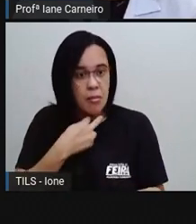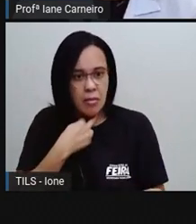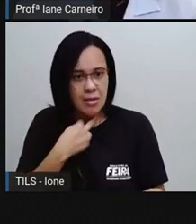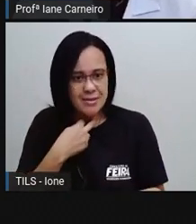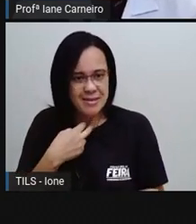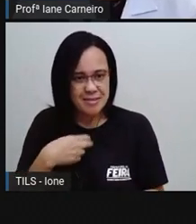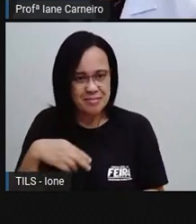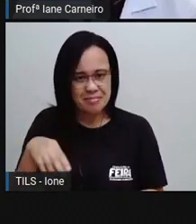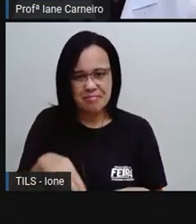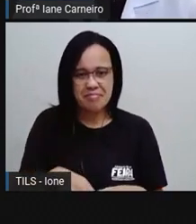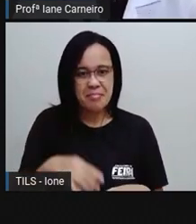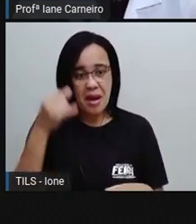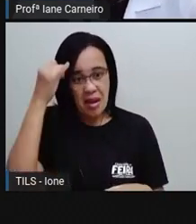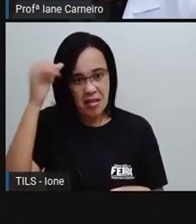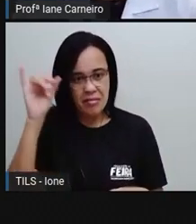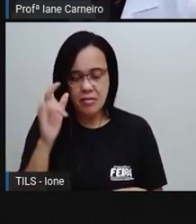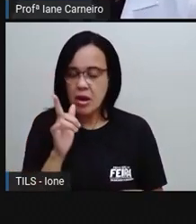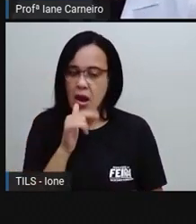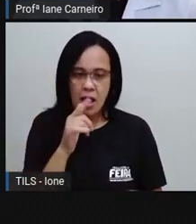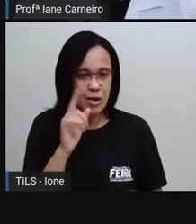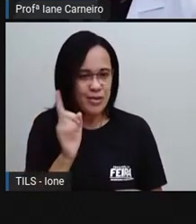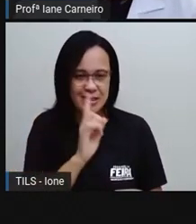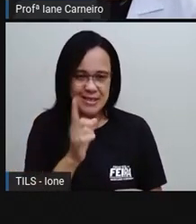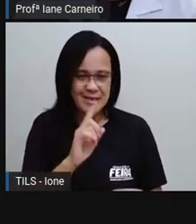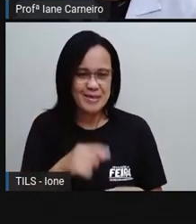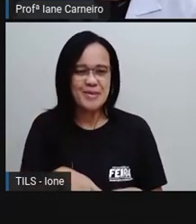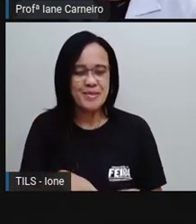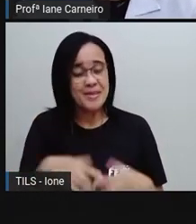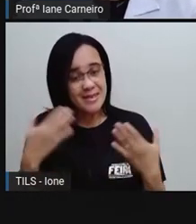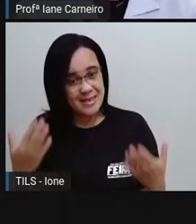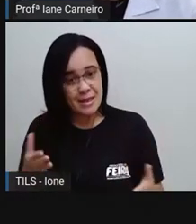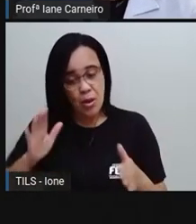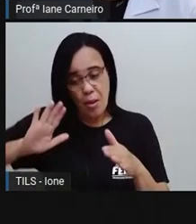na praia bebendo a aguinha dela. E no inverno também. Tá jóia?